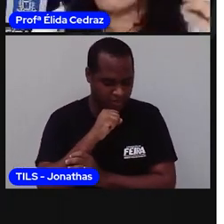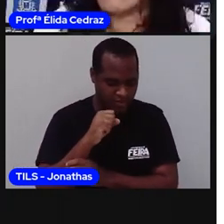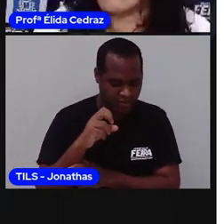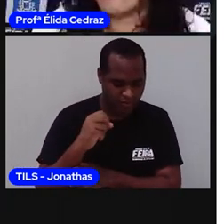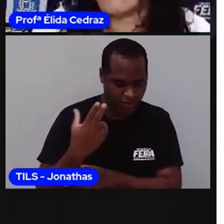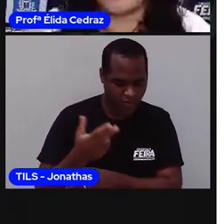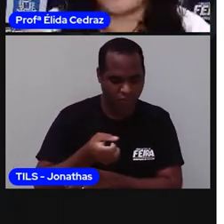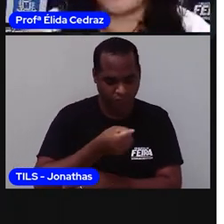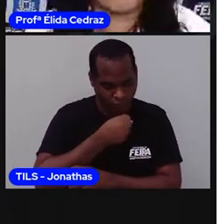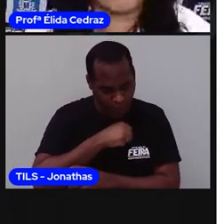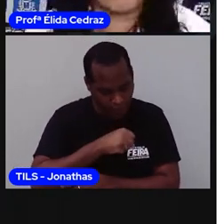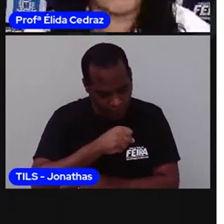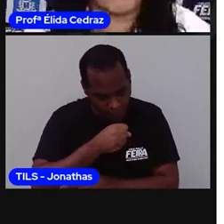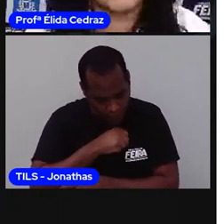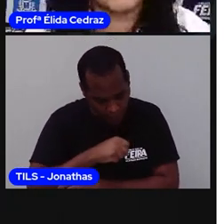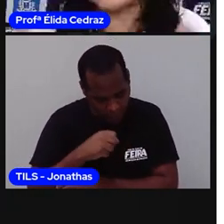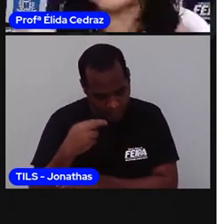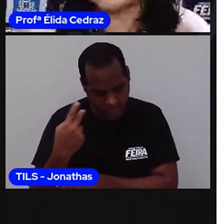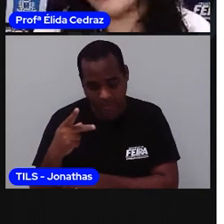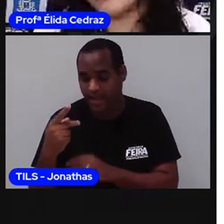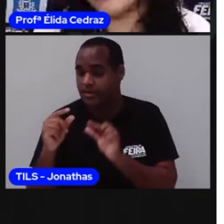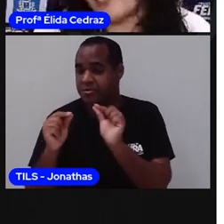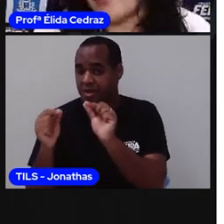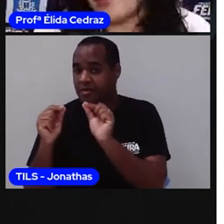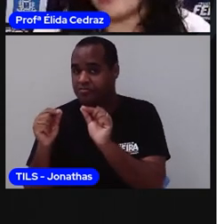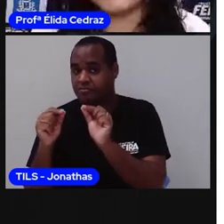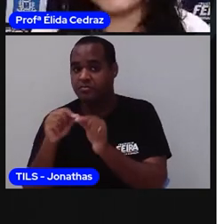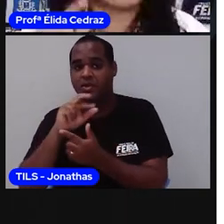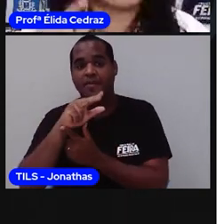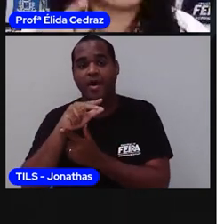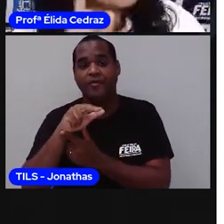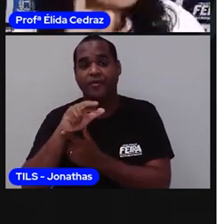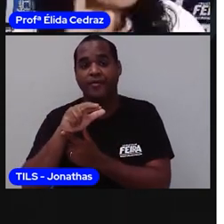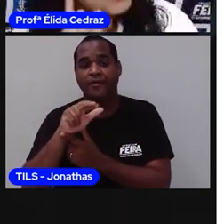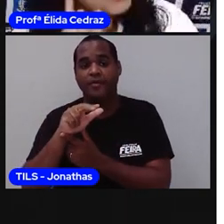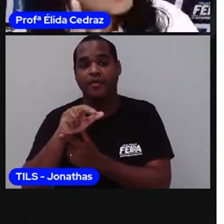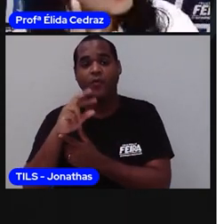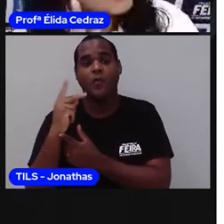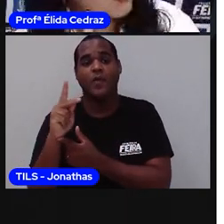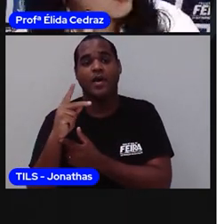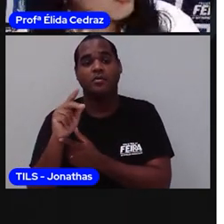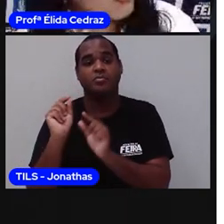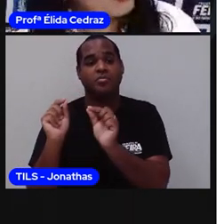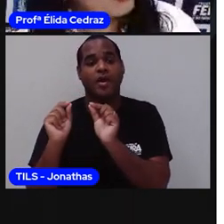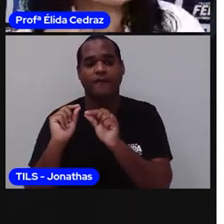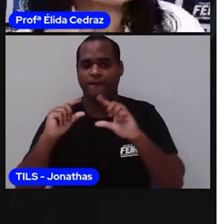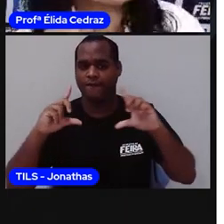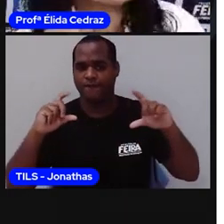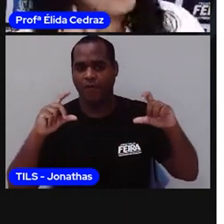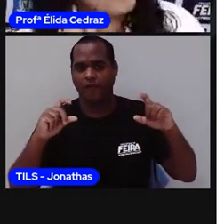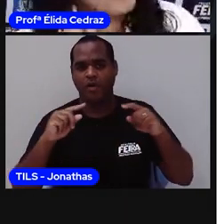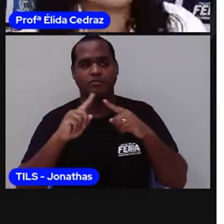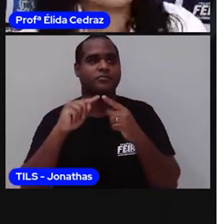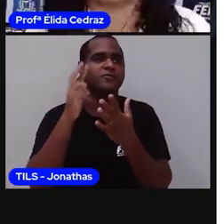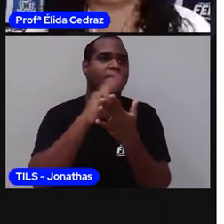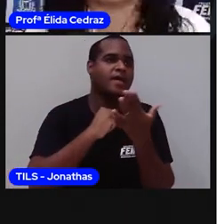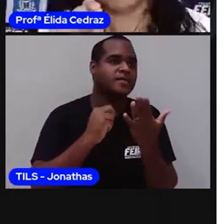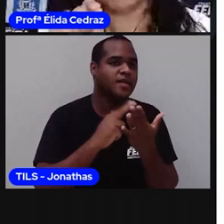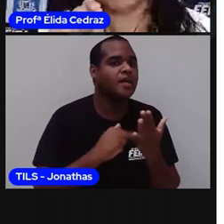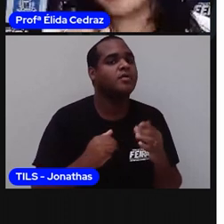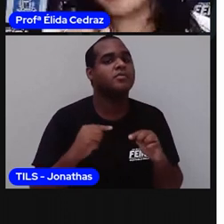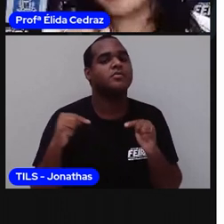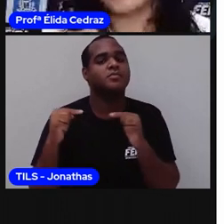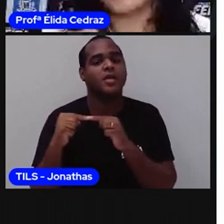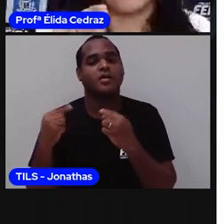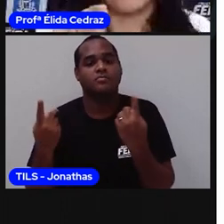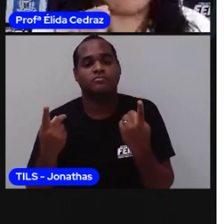O vovô? E a vovó? Se você tem irmãos. Mesmo que seja com fotos e desenhos. É